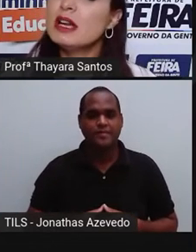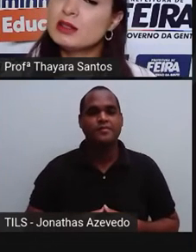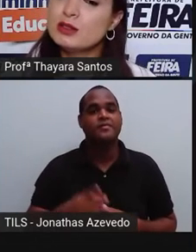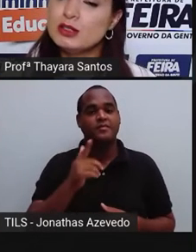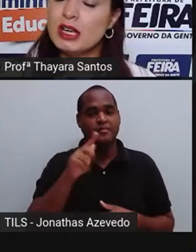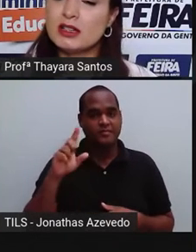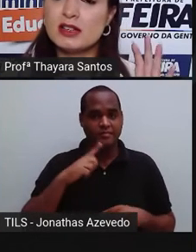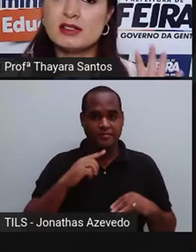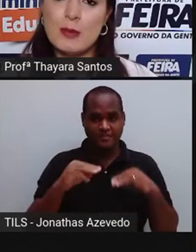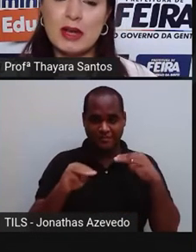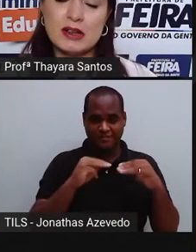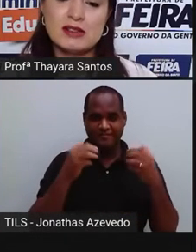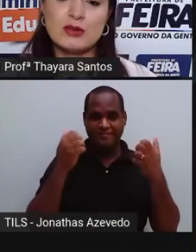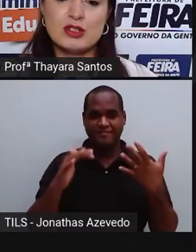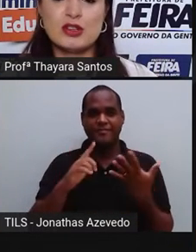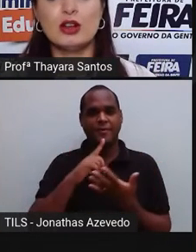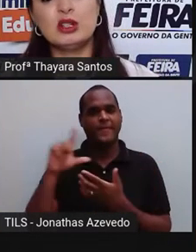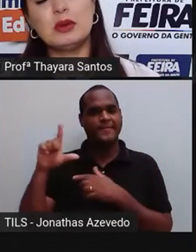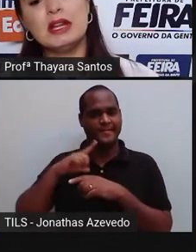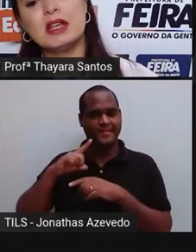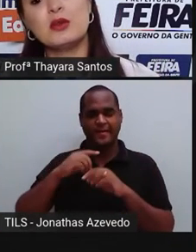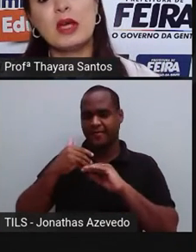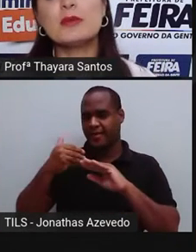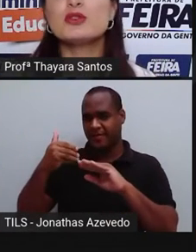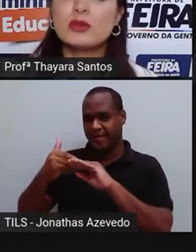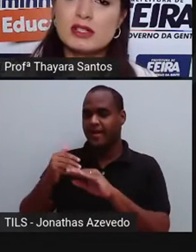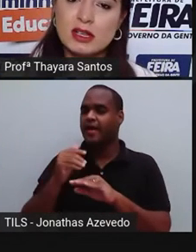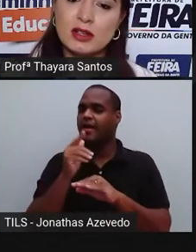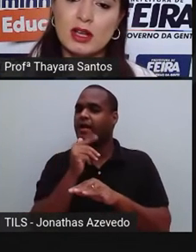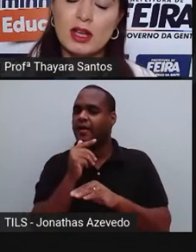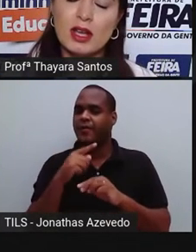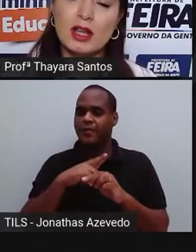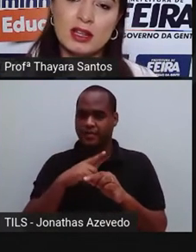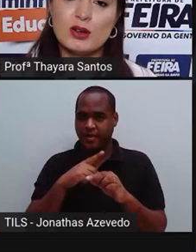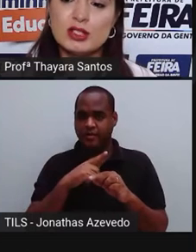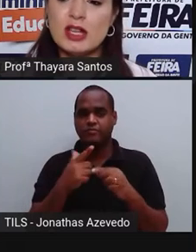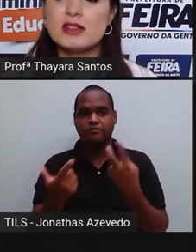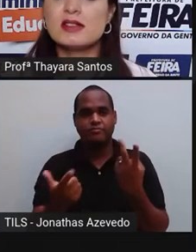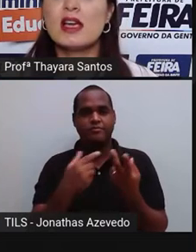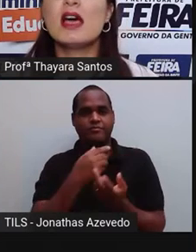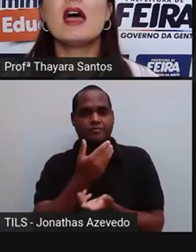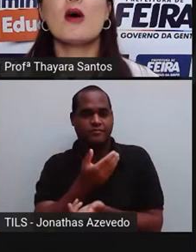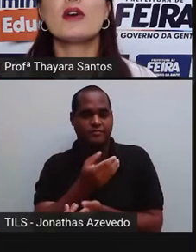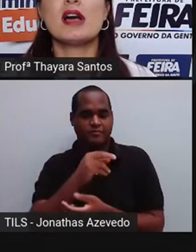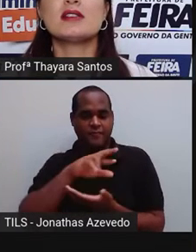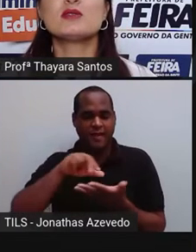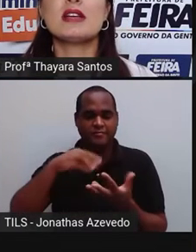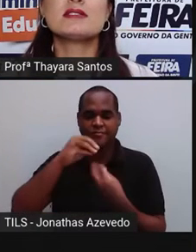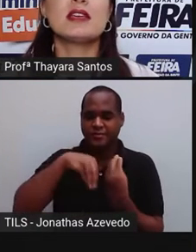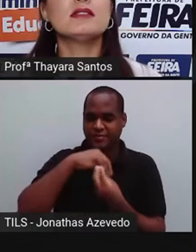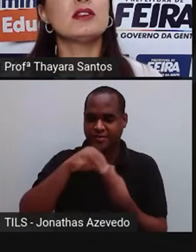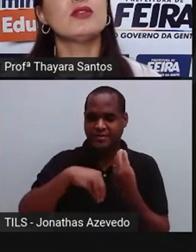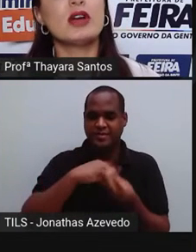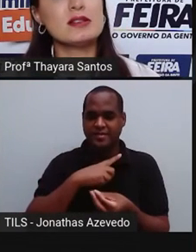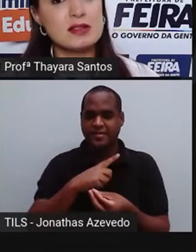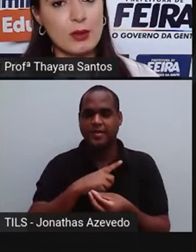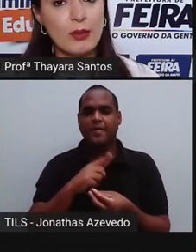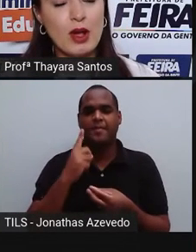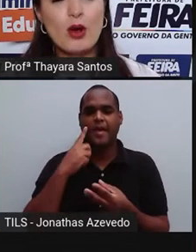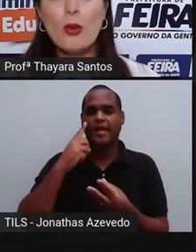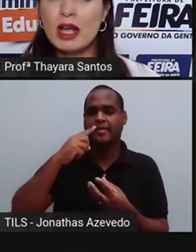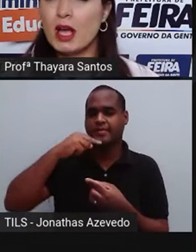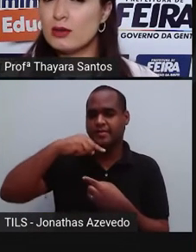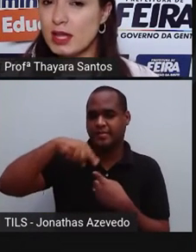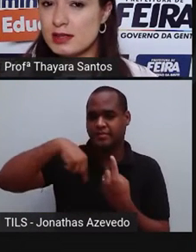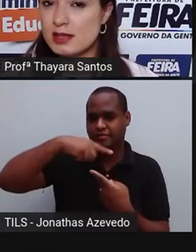Outro método entre separação de sólido e líquido em misturas heterogêneas, é o caso da centrifugação.